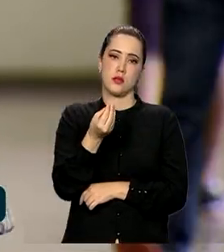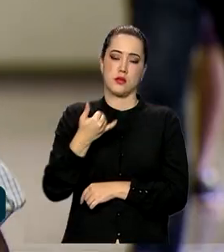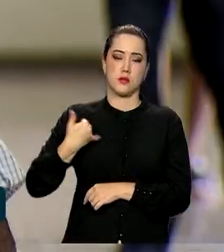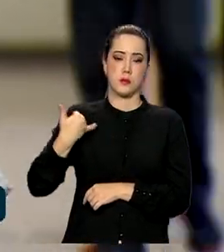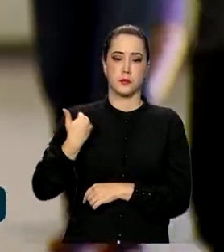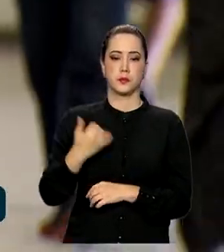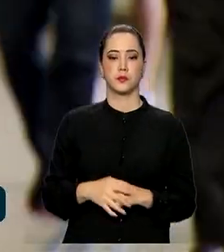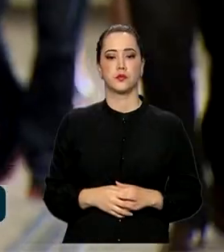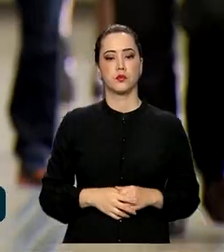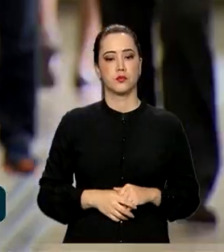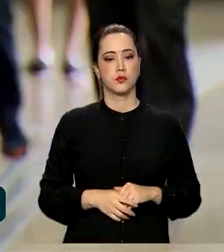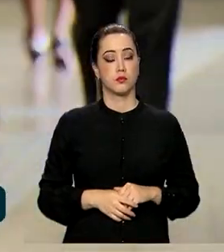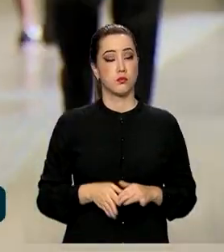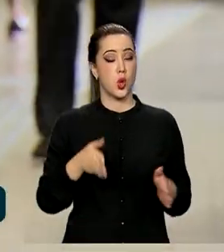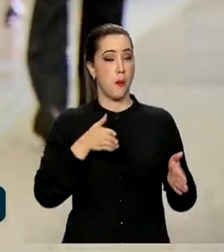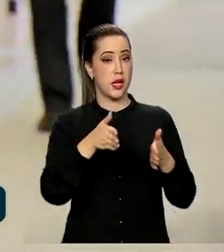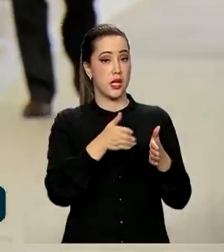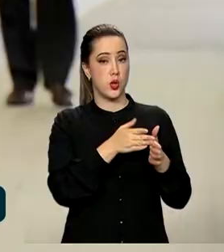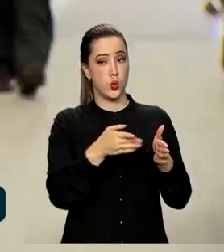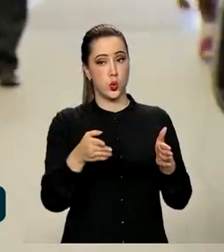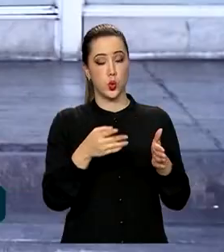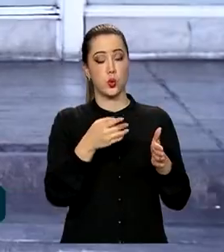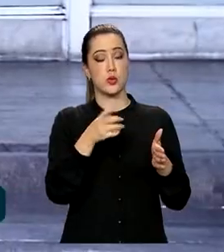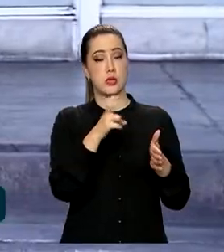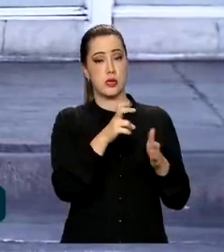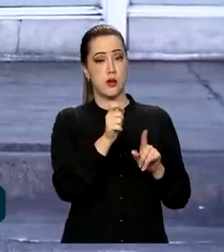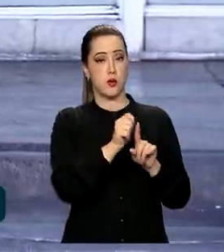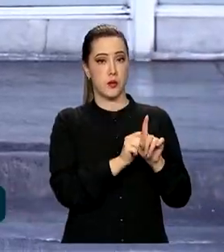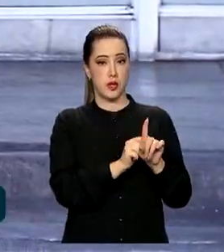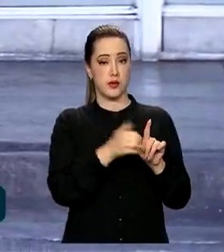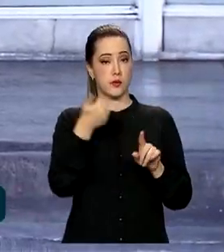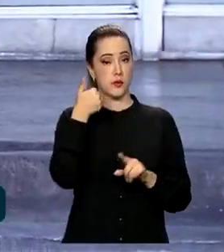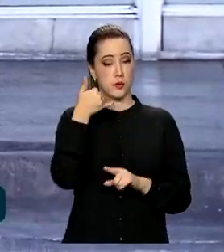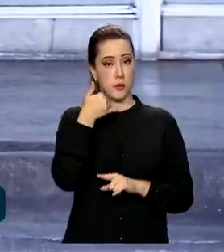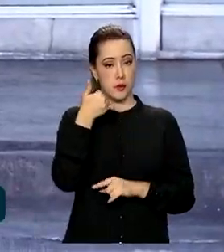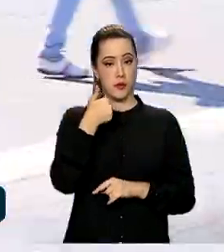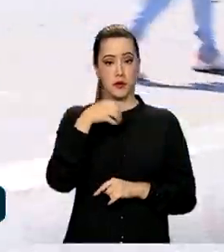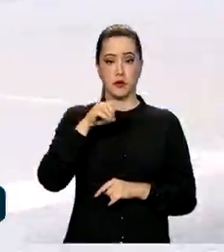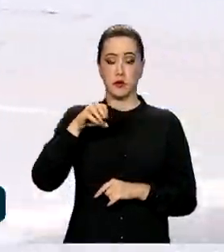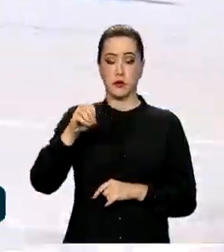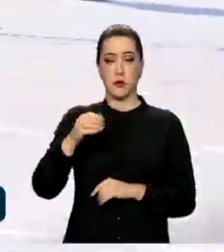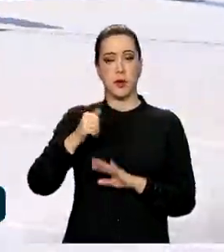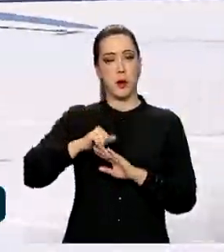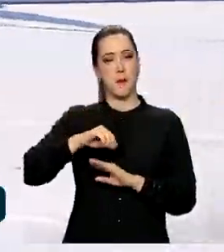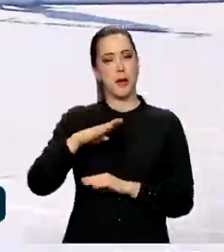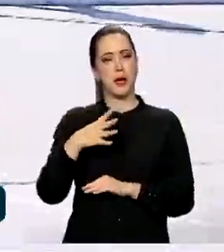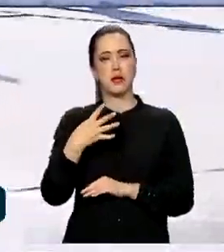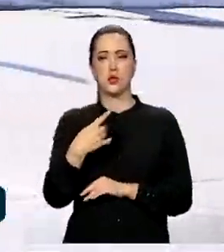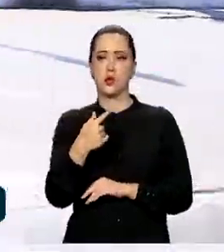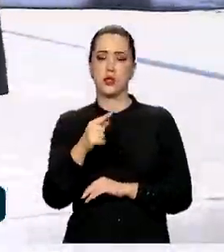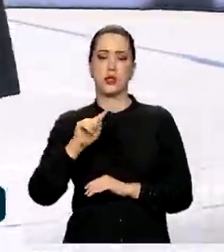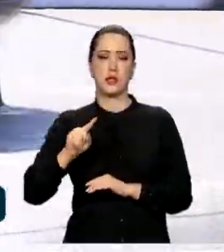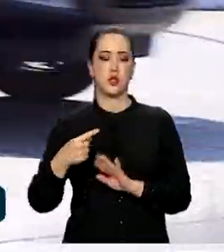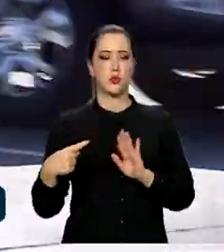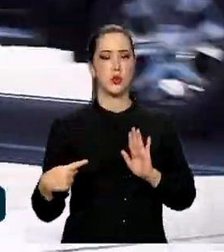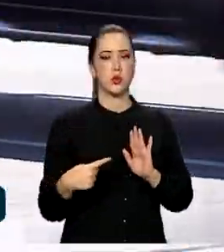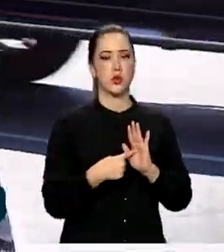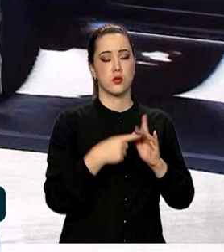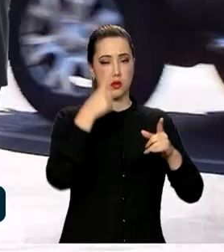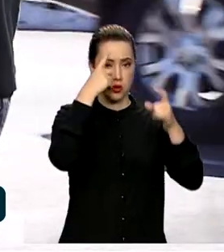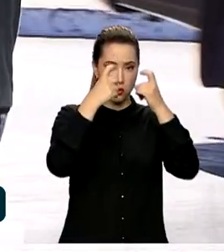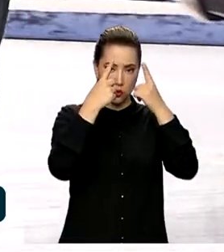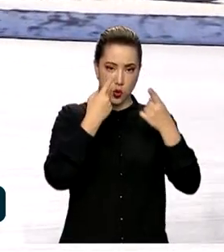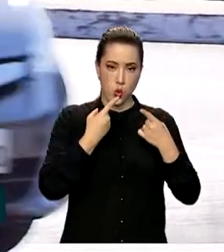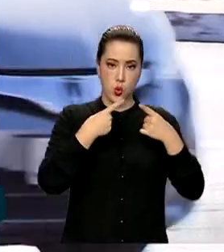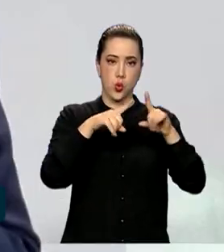Nos primeiros cinco meses de 2023, o Disque 100 recebeu mais de 47 mil denúncias de violência